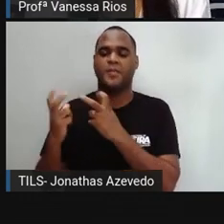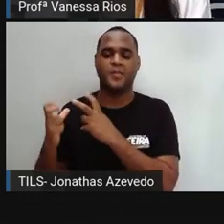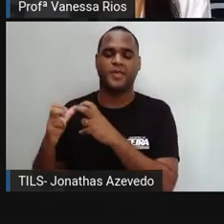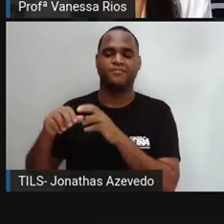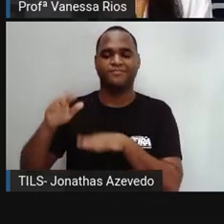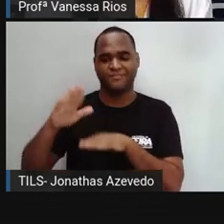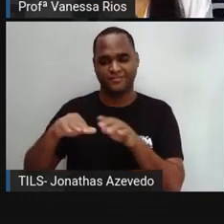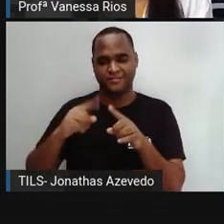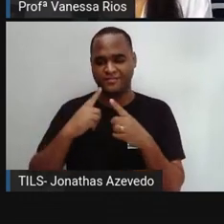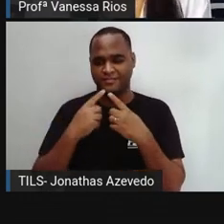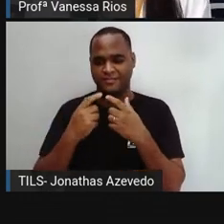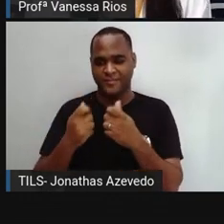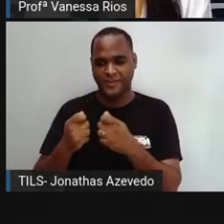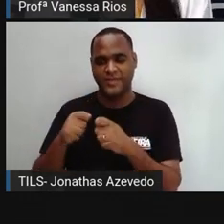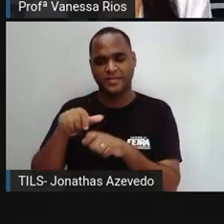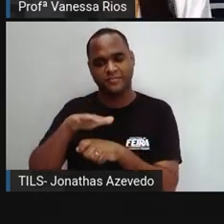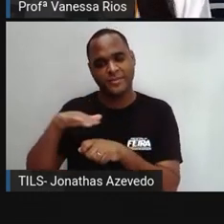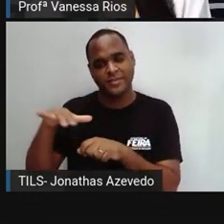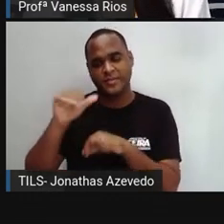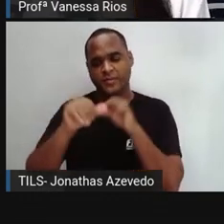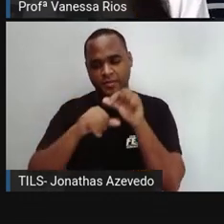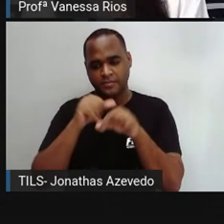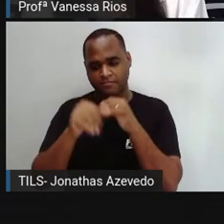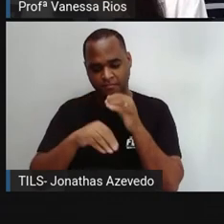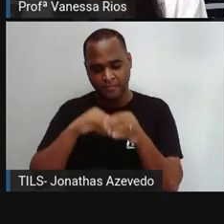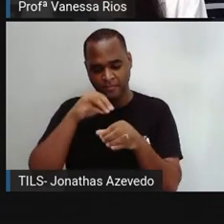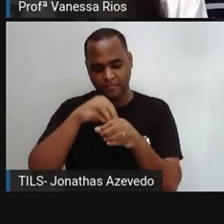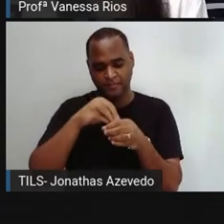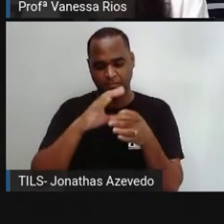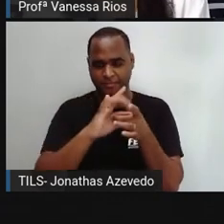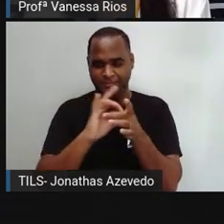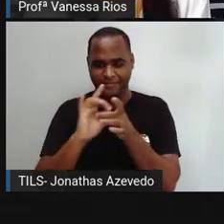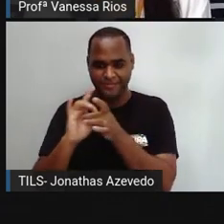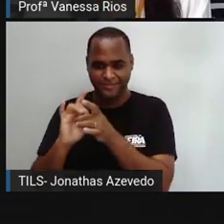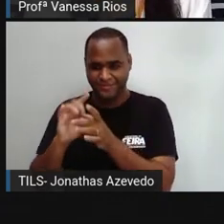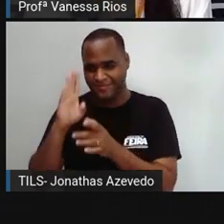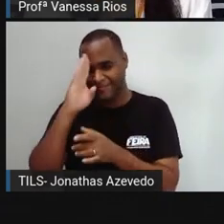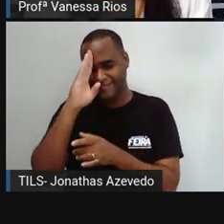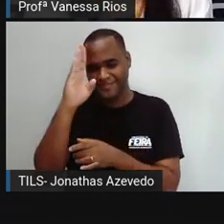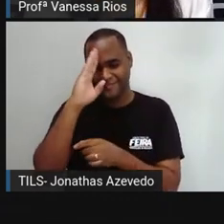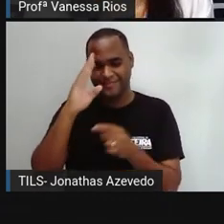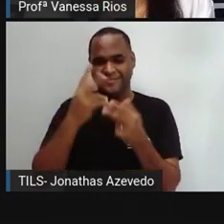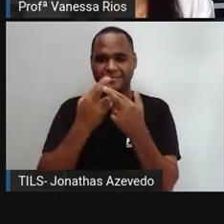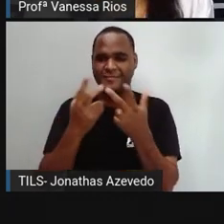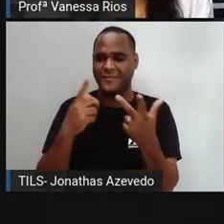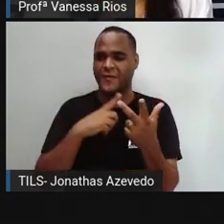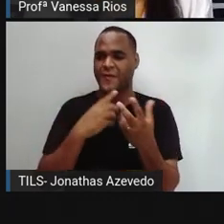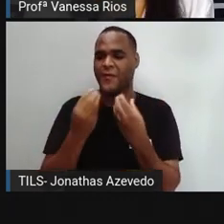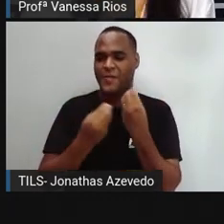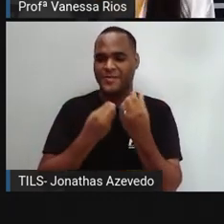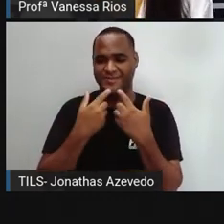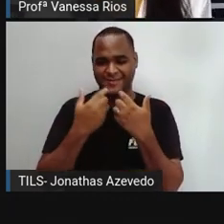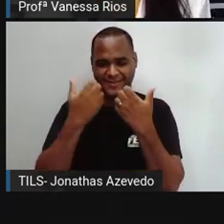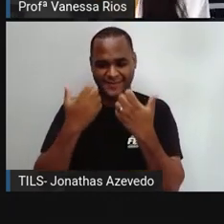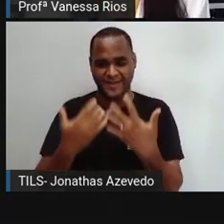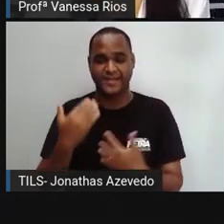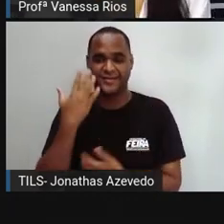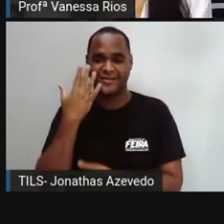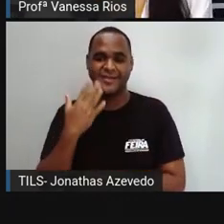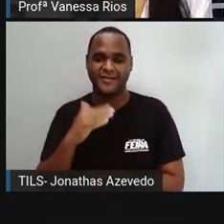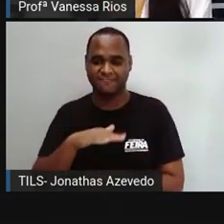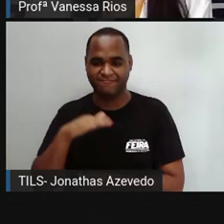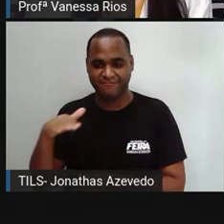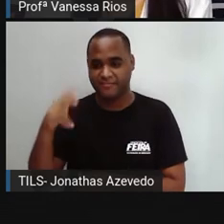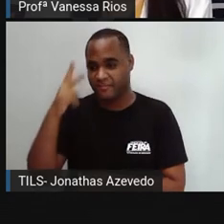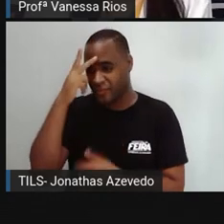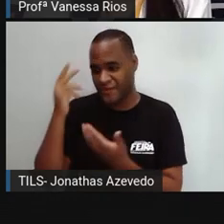variação linguística dentro dos contextos aí, principalmente os contextos de fala de crianças e